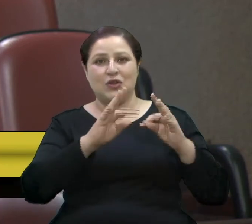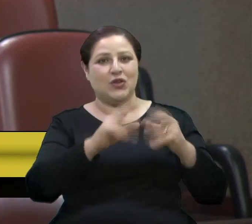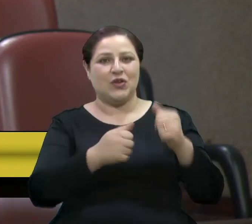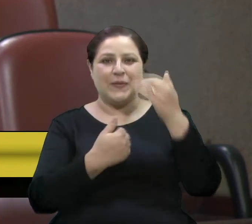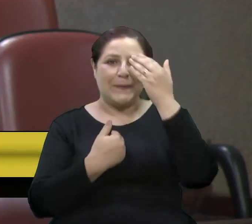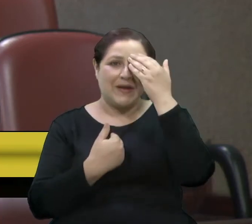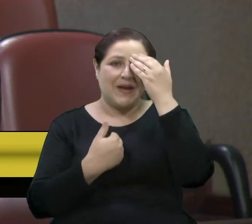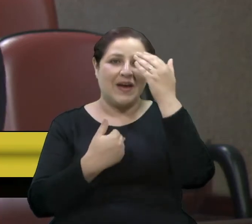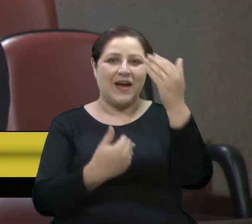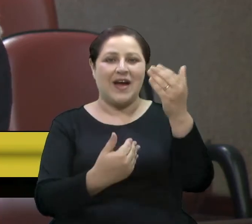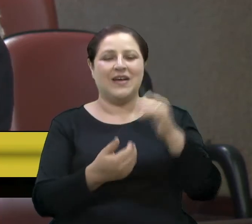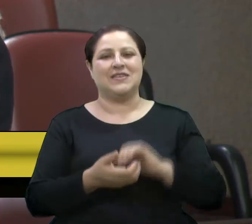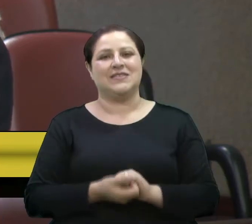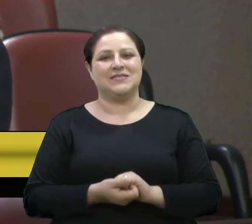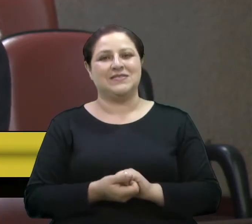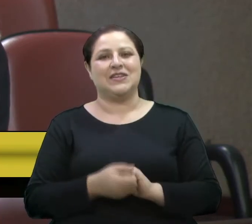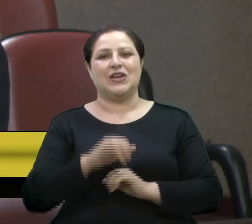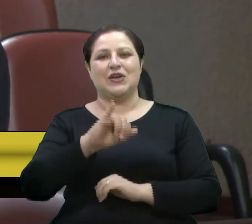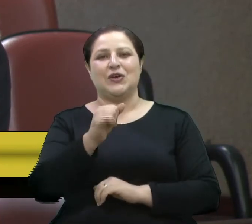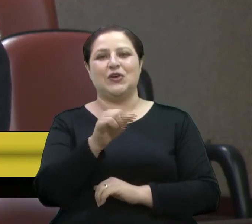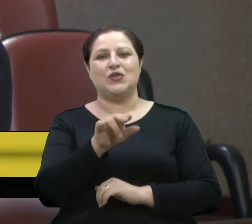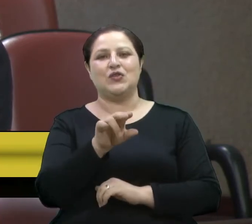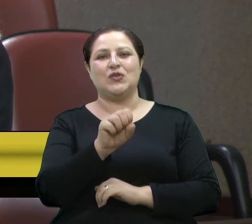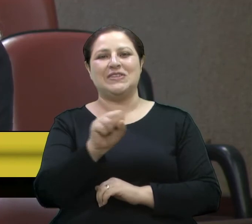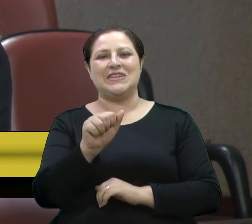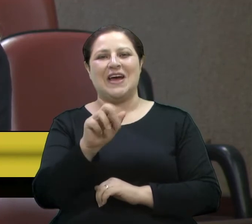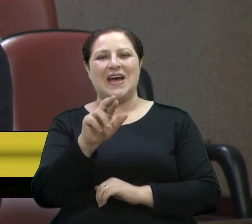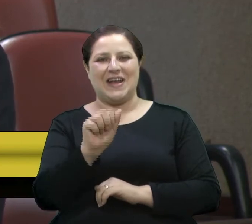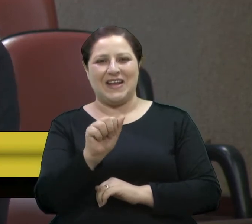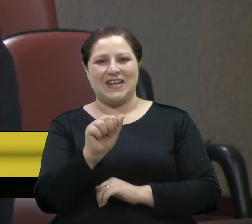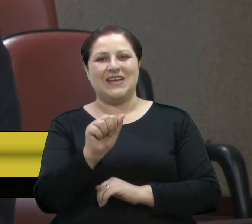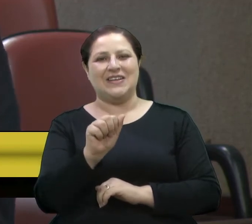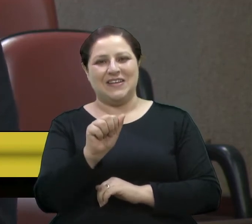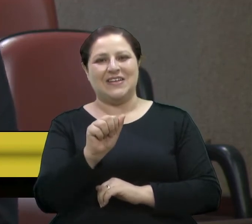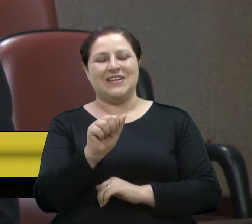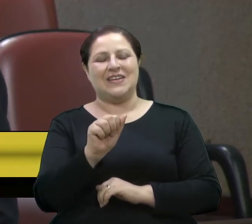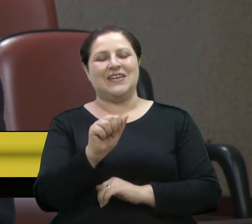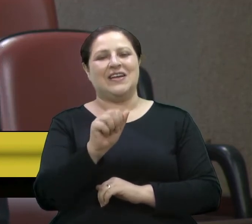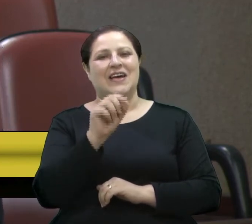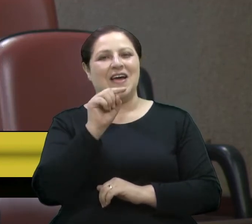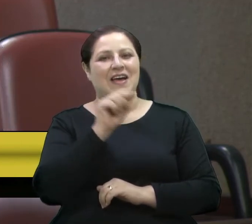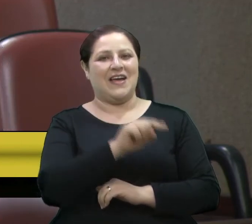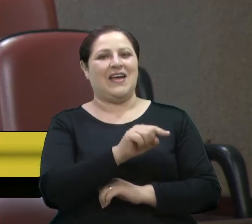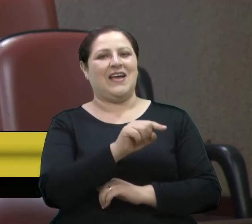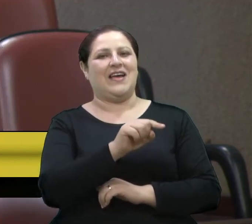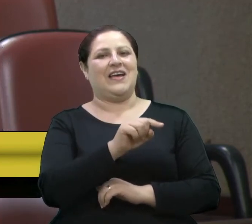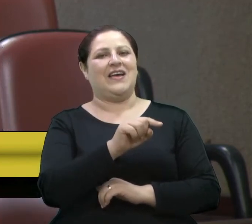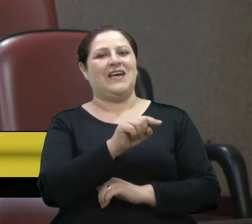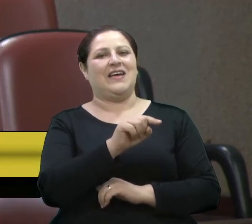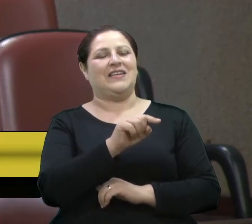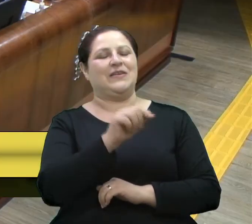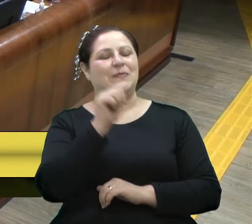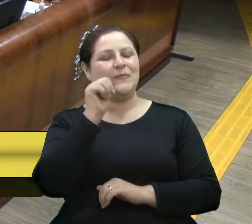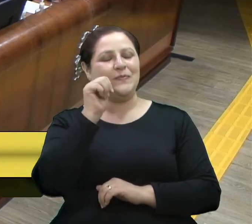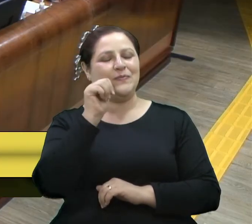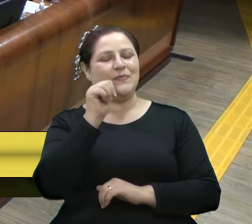te quero muito bem, Jussara. E também gostaria de te ver com o seu conhecimento, tua mãe, eu te queria muito bem também. Obrigado.